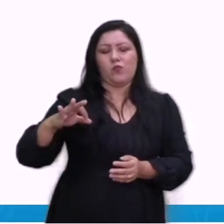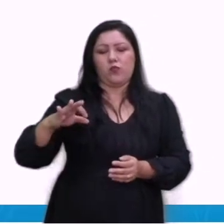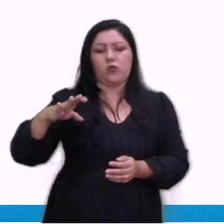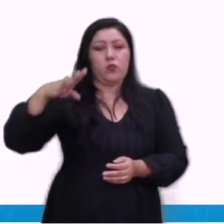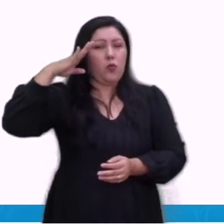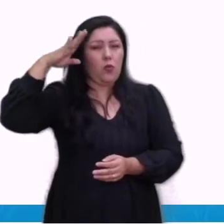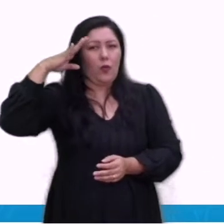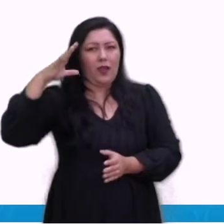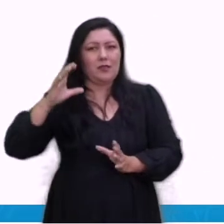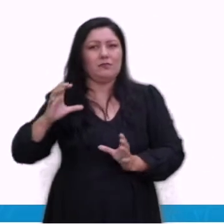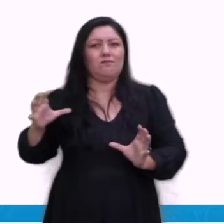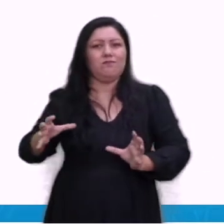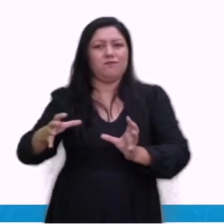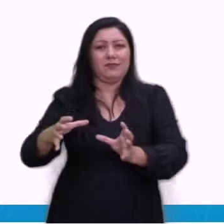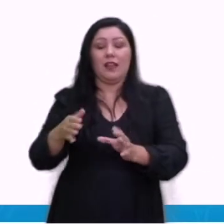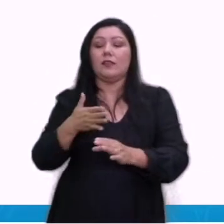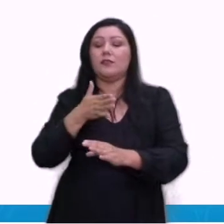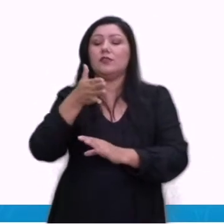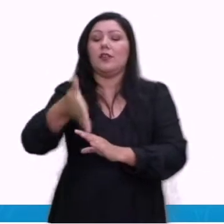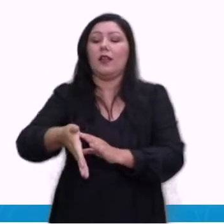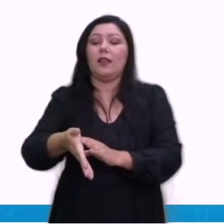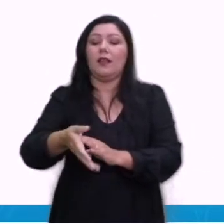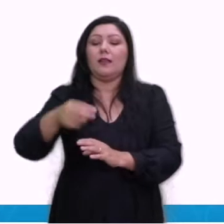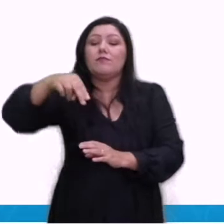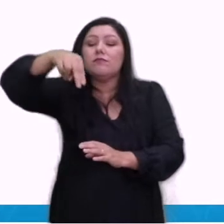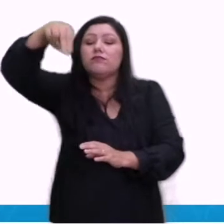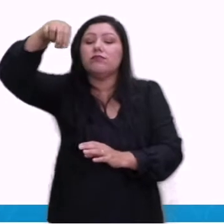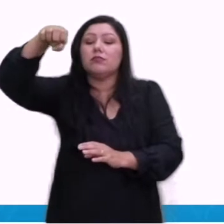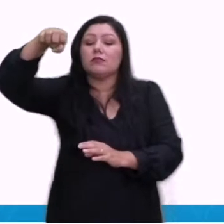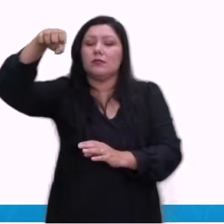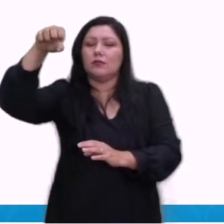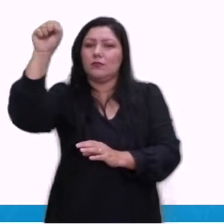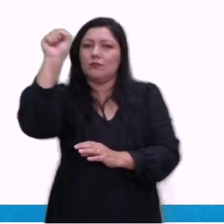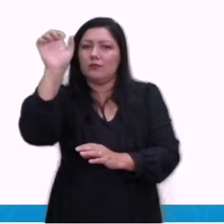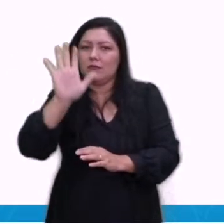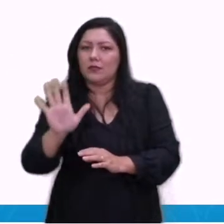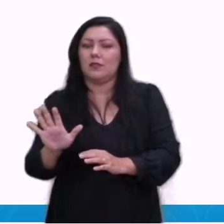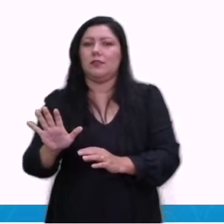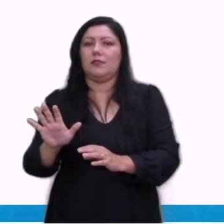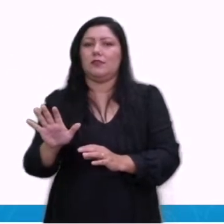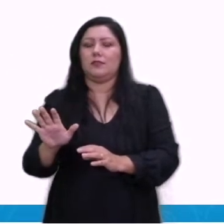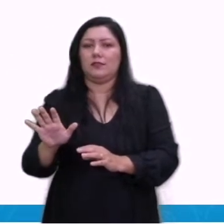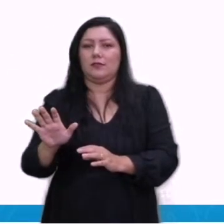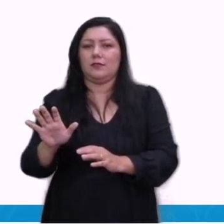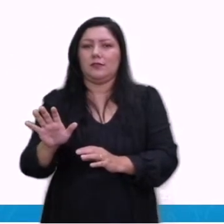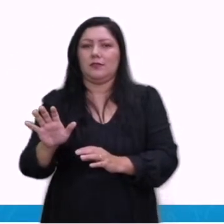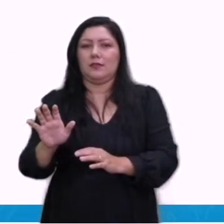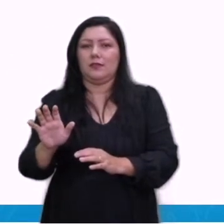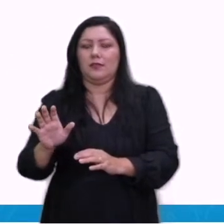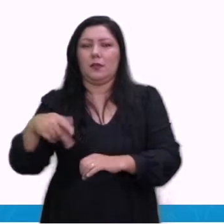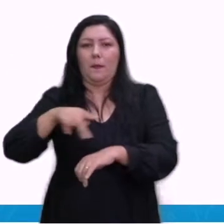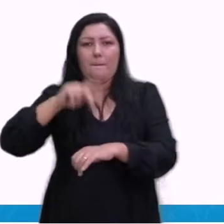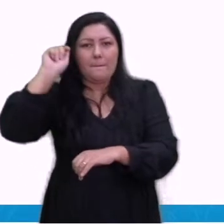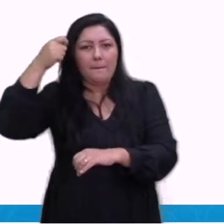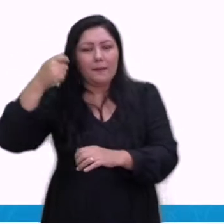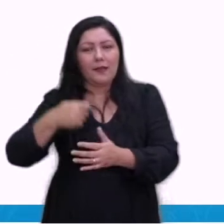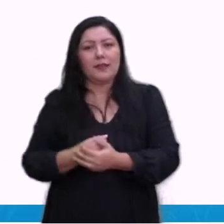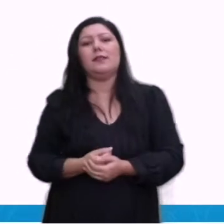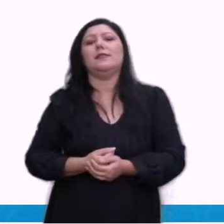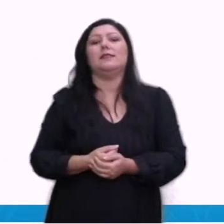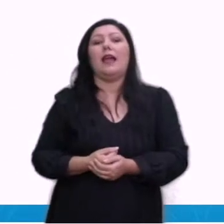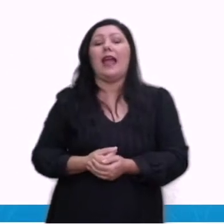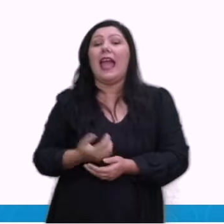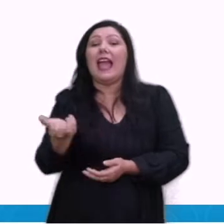no norte da África, com o objetivo de conquistar o canal de Suez, que é esse que nós estamos mostrando na imagem. Em maio deste